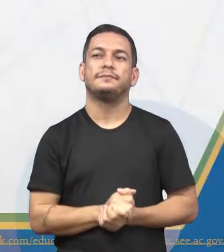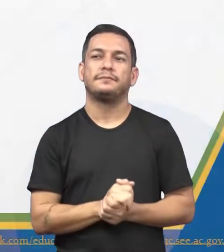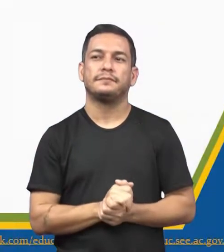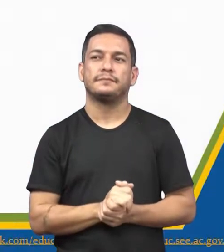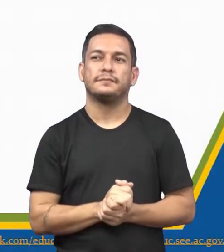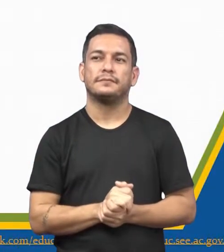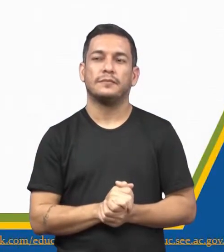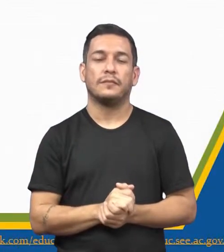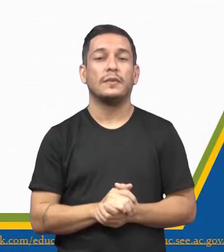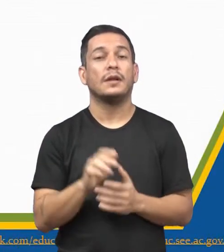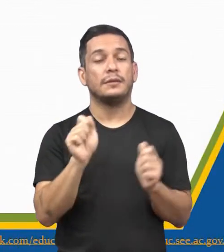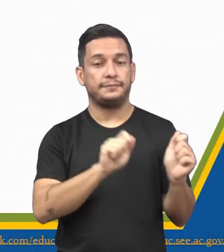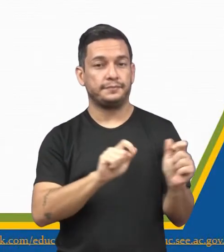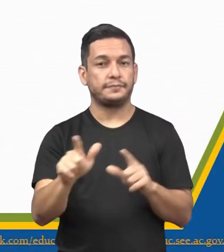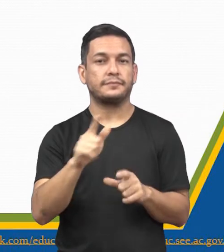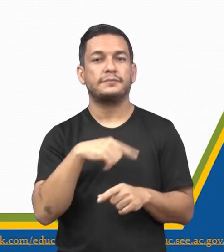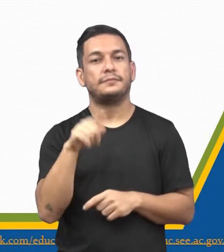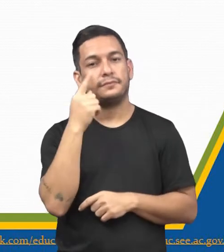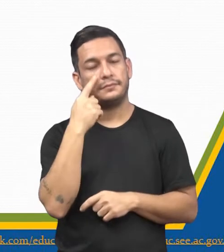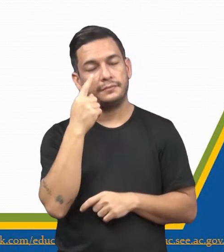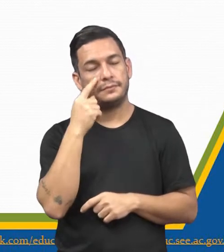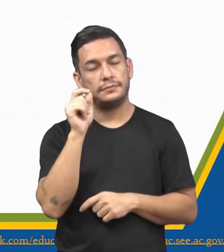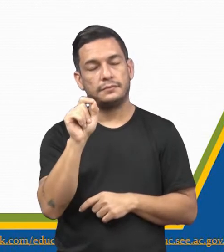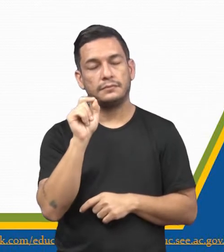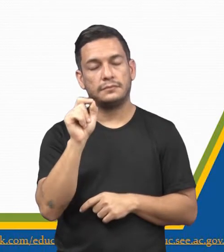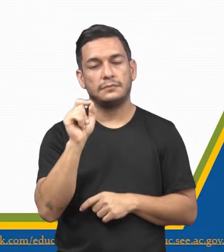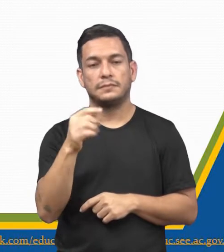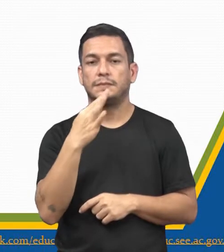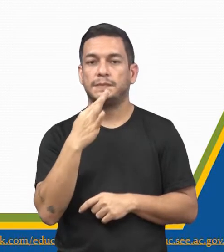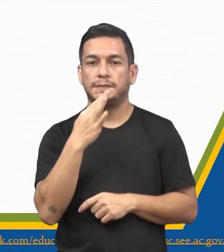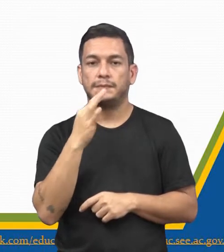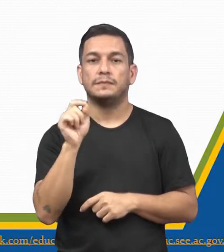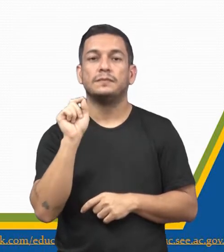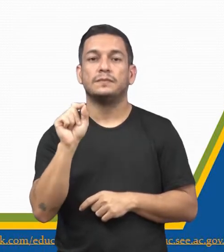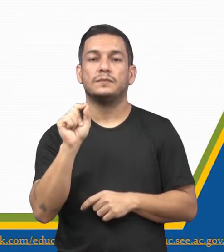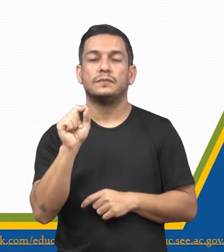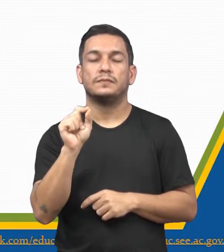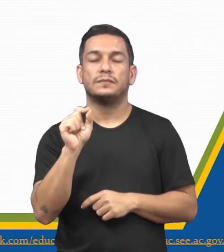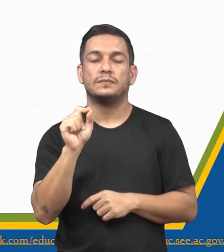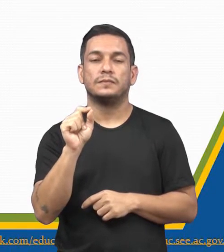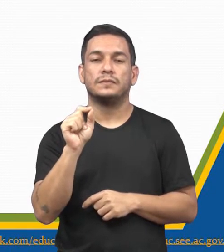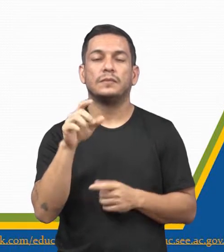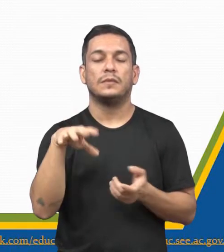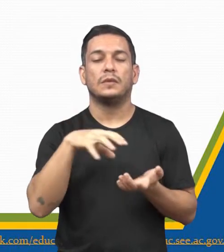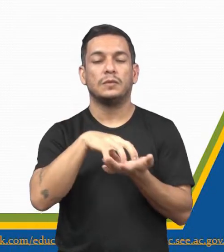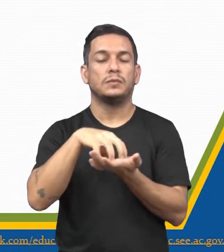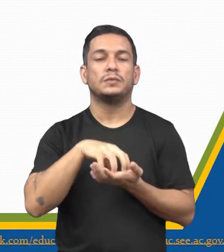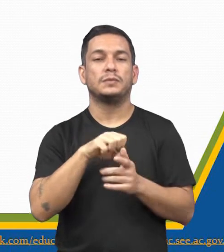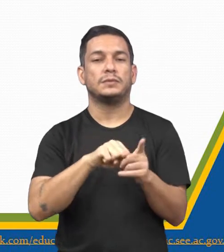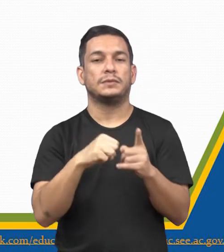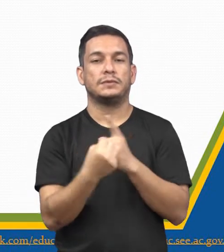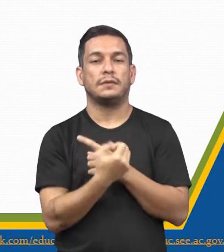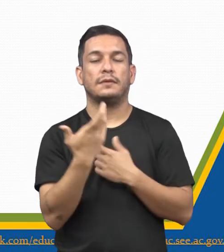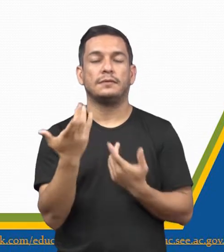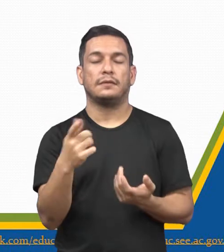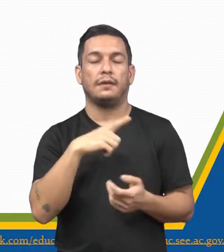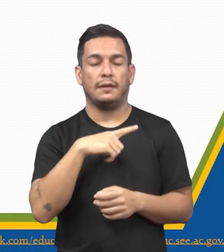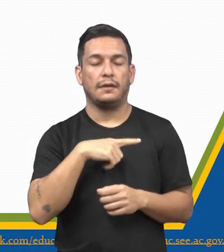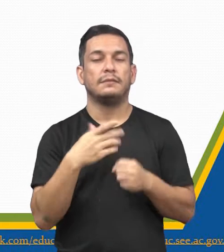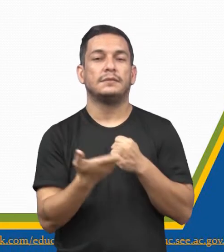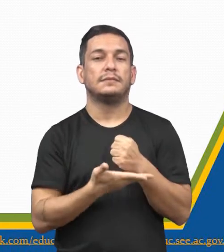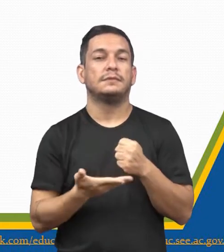né? Aqui no nosso slide nós vemos o que nós conhecemos como instituições sociais. Temos